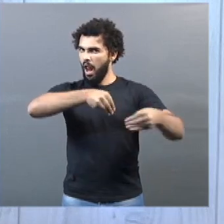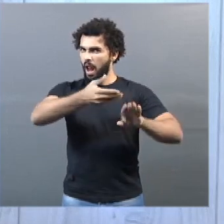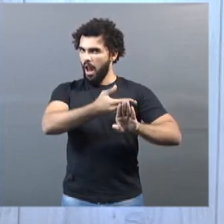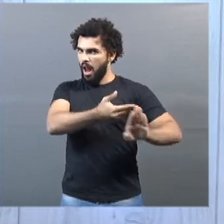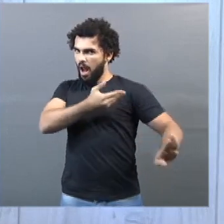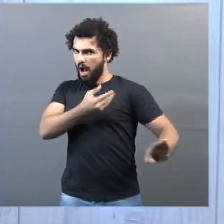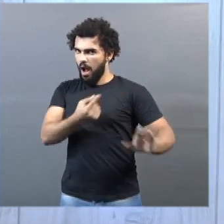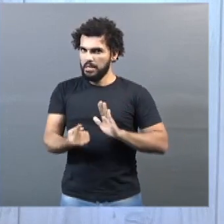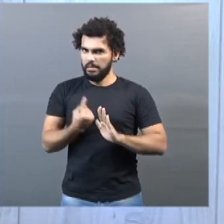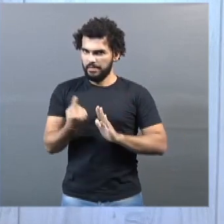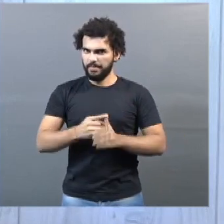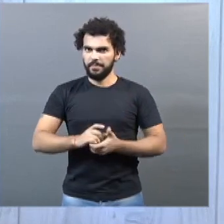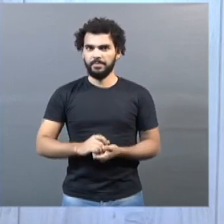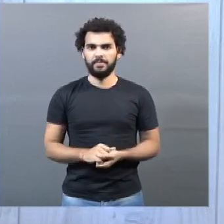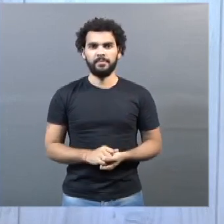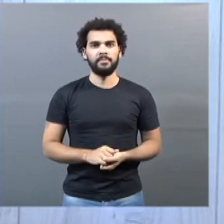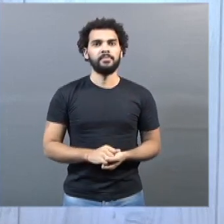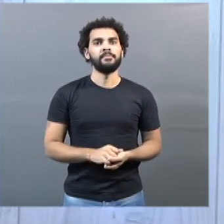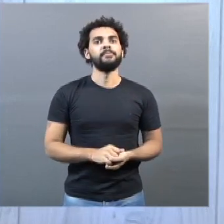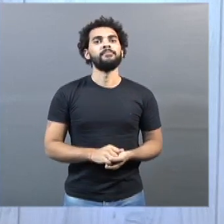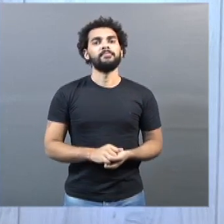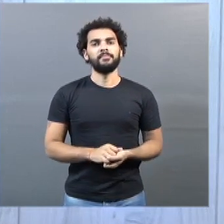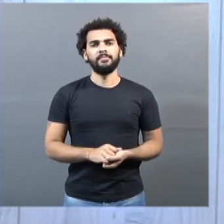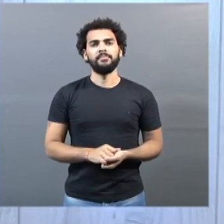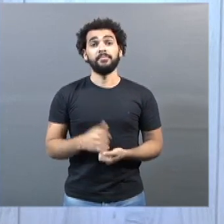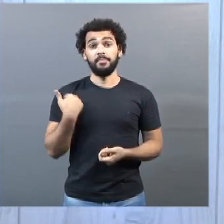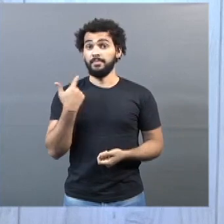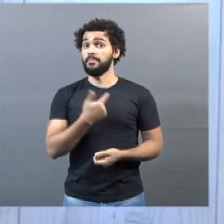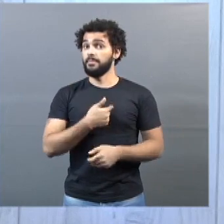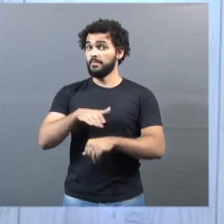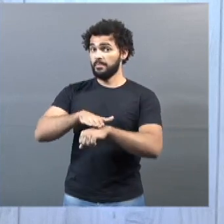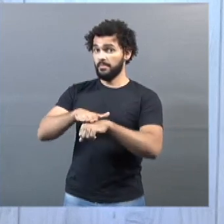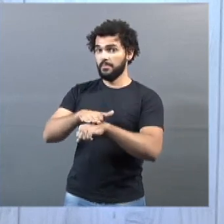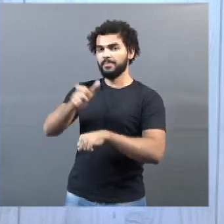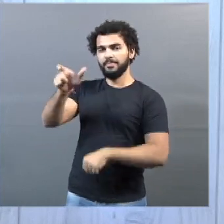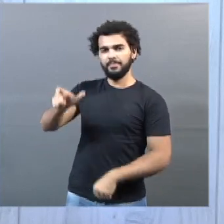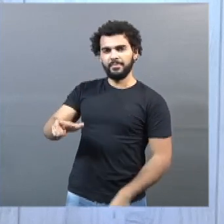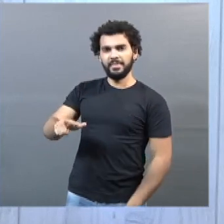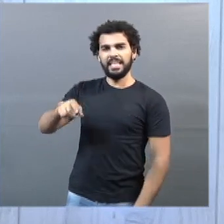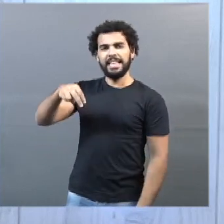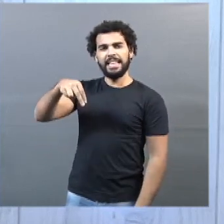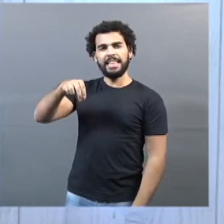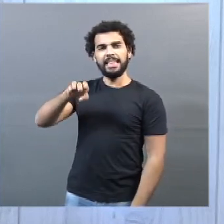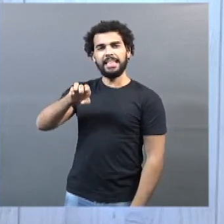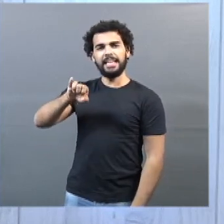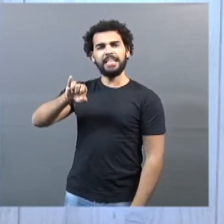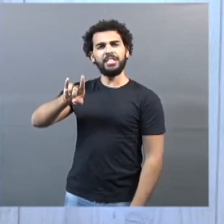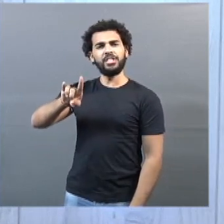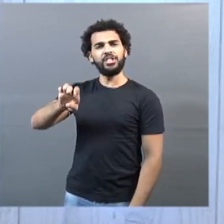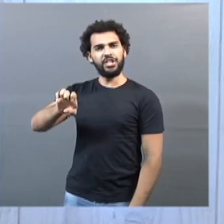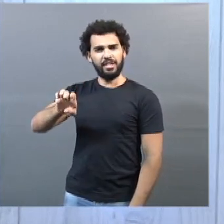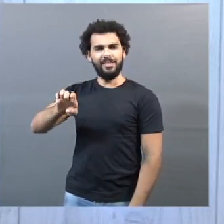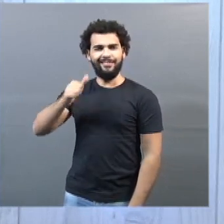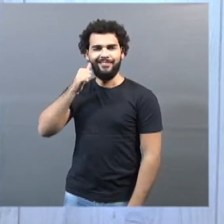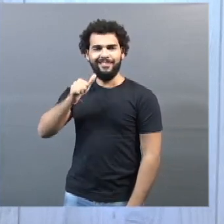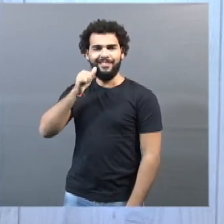social, nós conversamos com a Neide Matar, que é professora aposentada da UFU na área